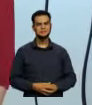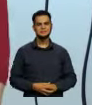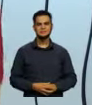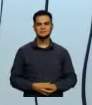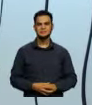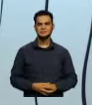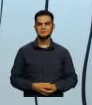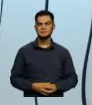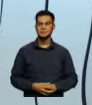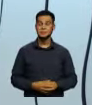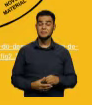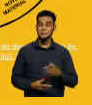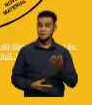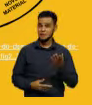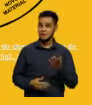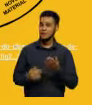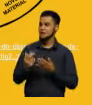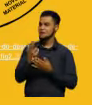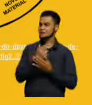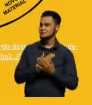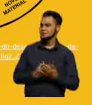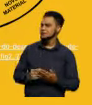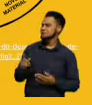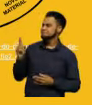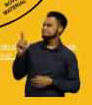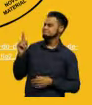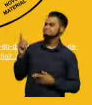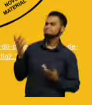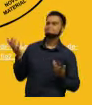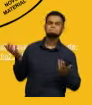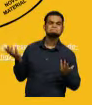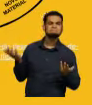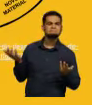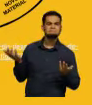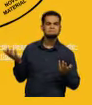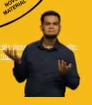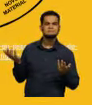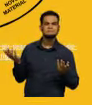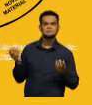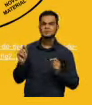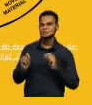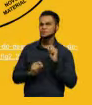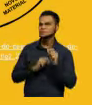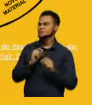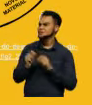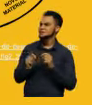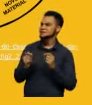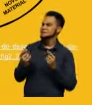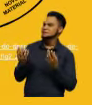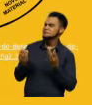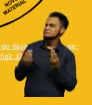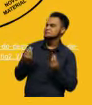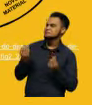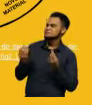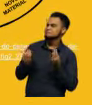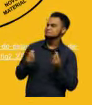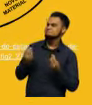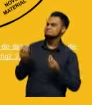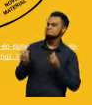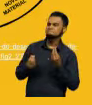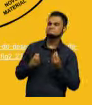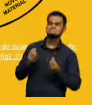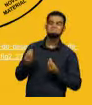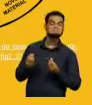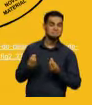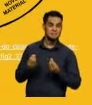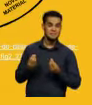Mas e essa imagem? O que essa imagem nos traz à mente? Porque dentro de